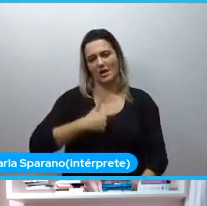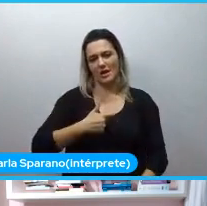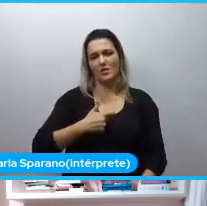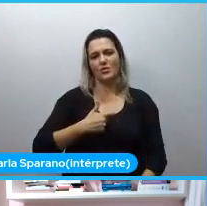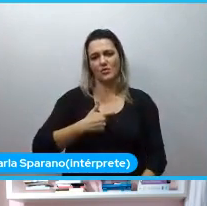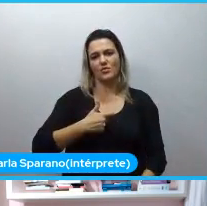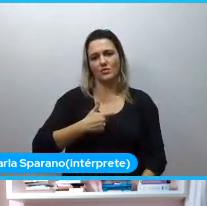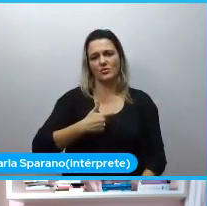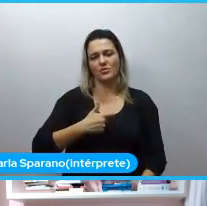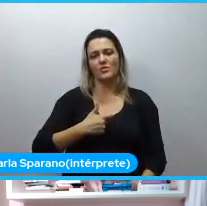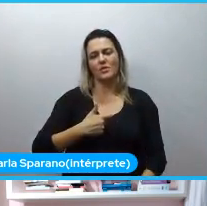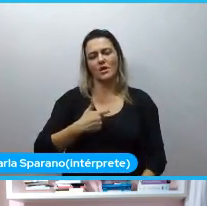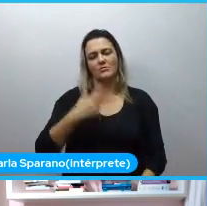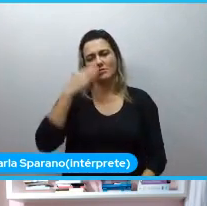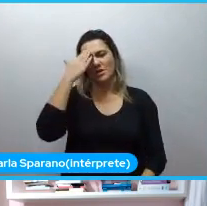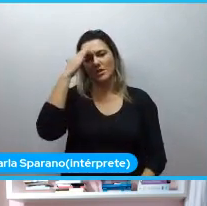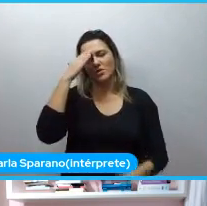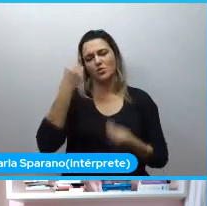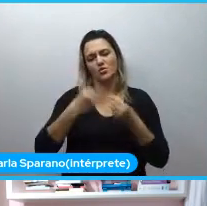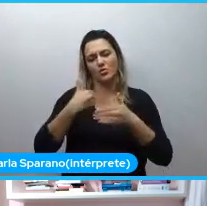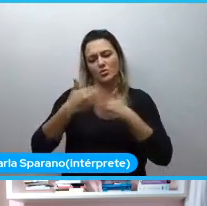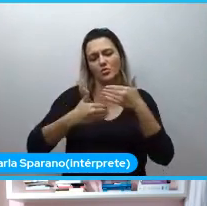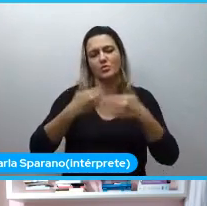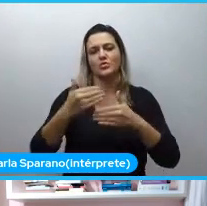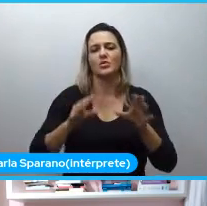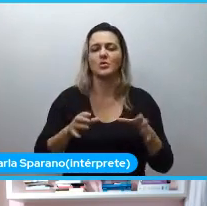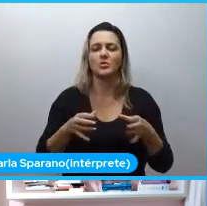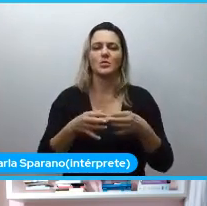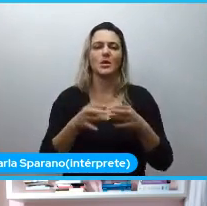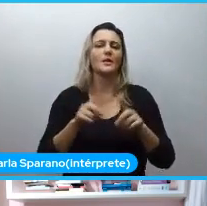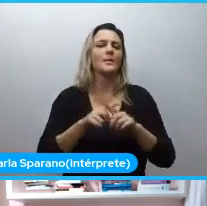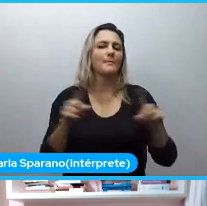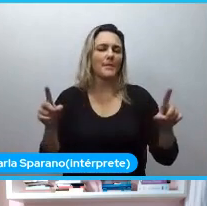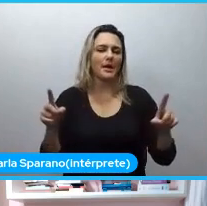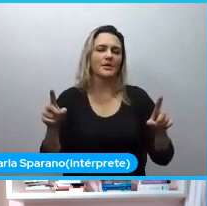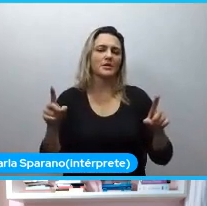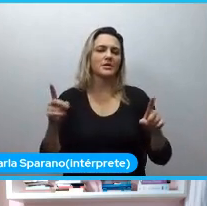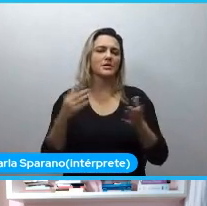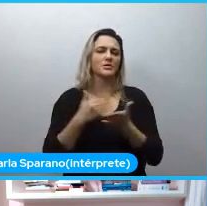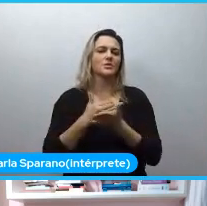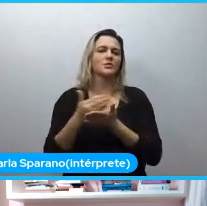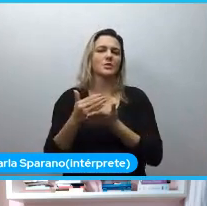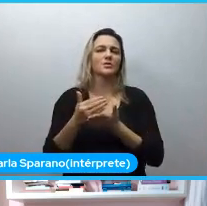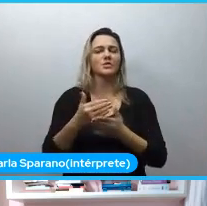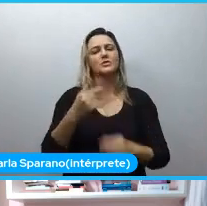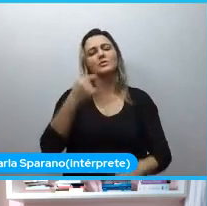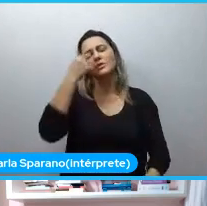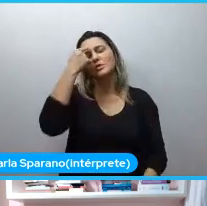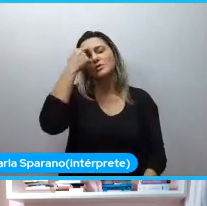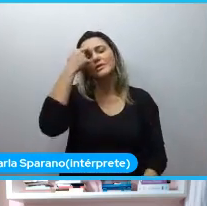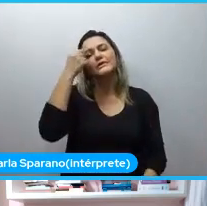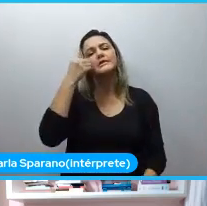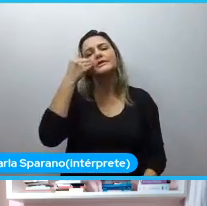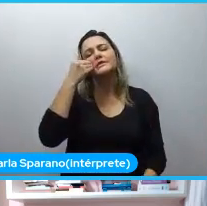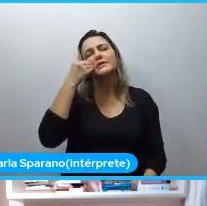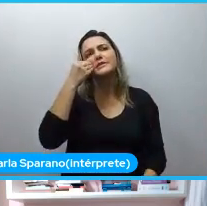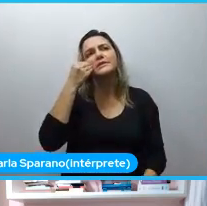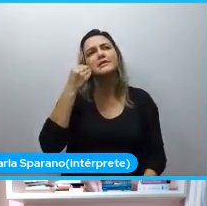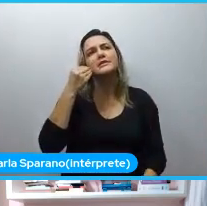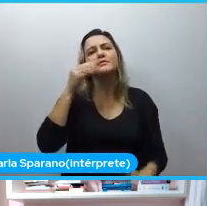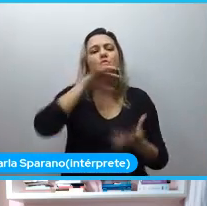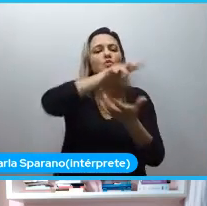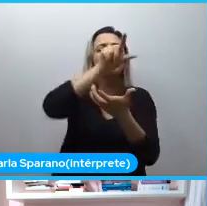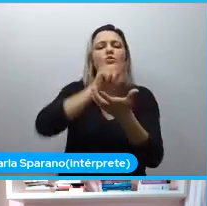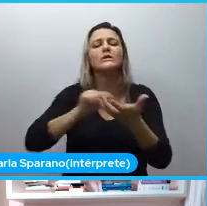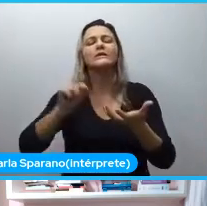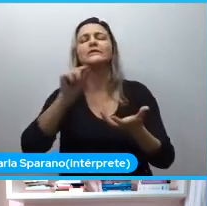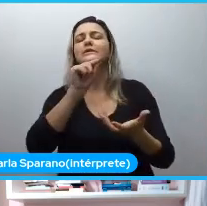a construção da comunidade. Mas, ela realmente começou com pessoas que estavam, tipo, assim, tentando entender o mundo e o que estava acontecendo.